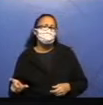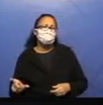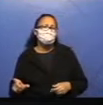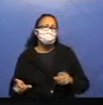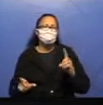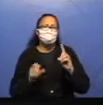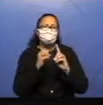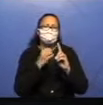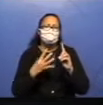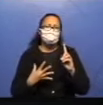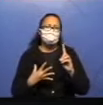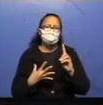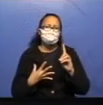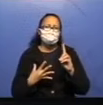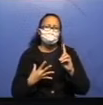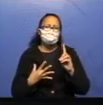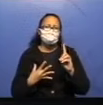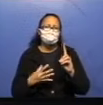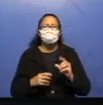descrevendo?